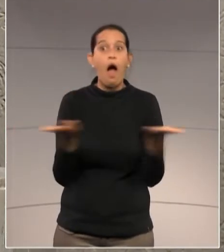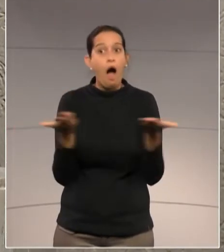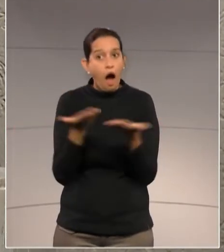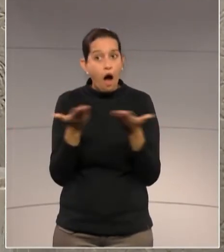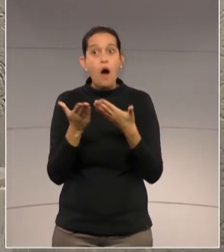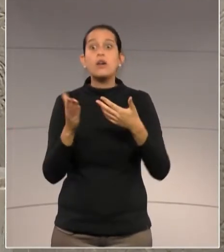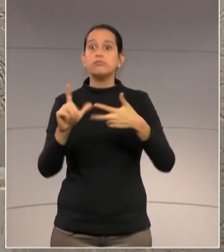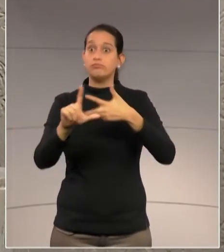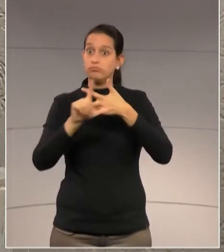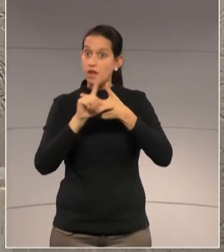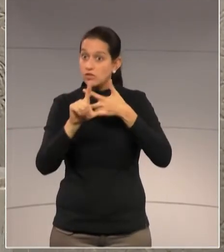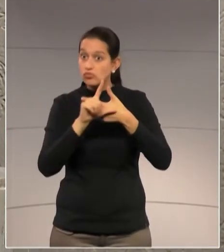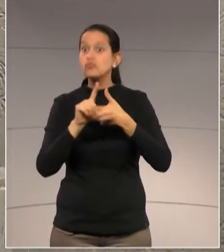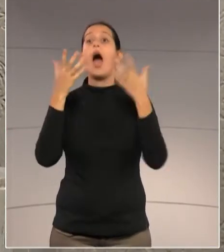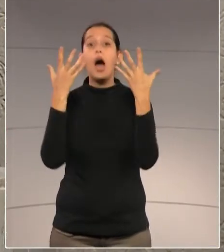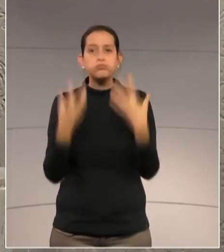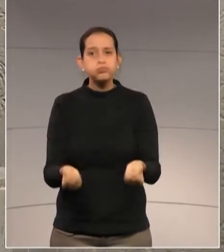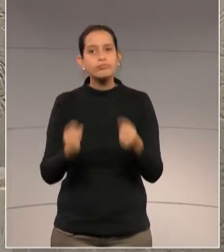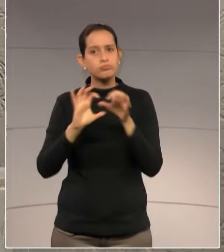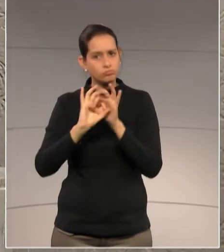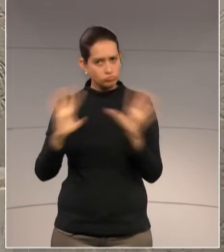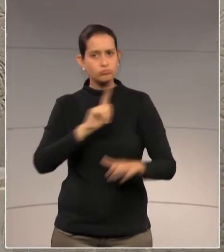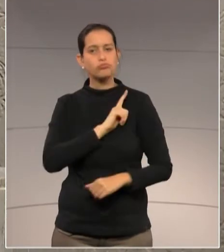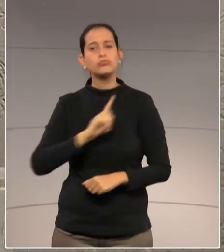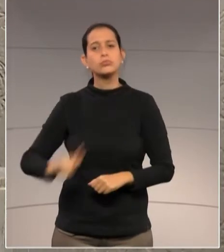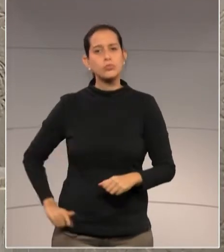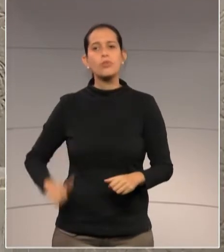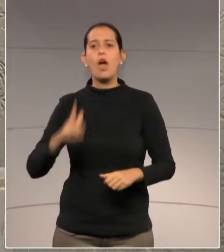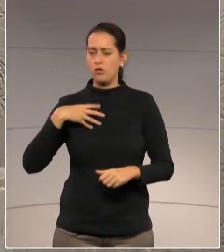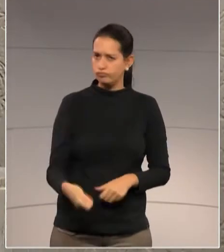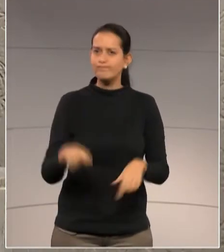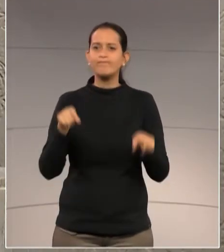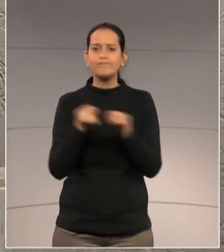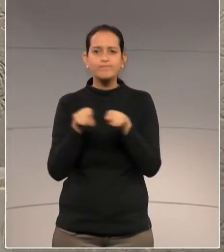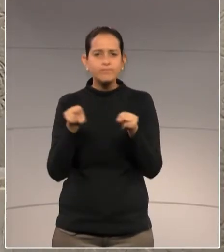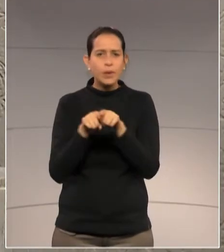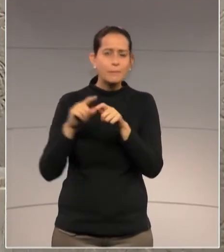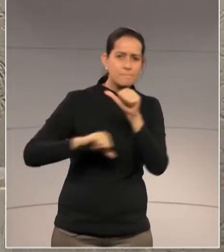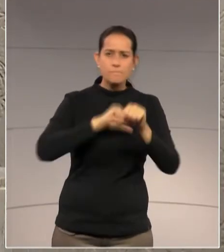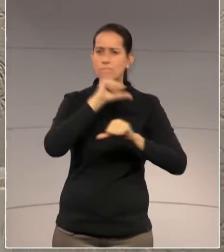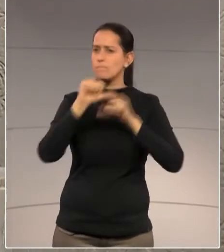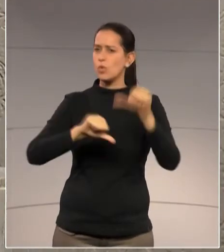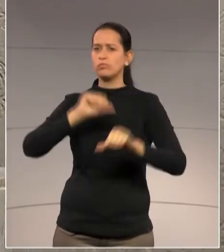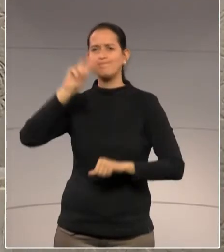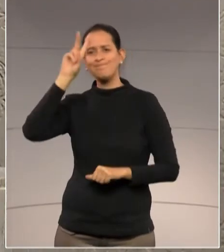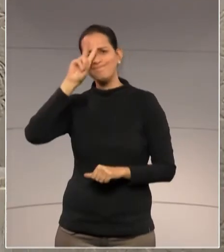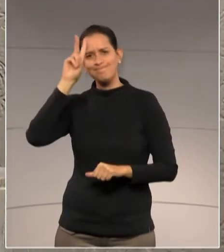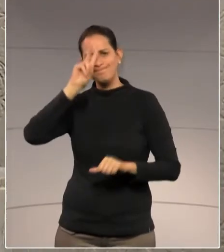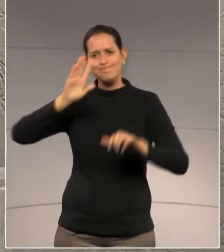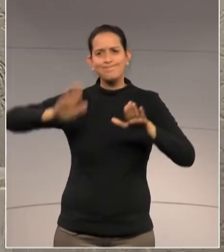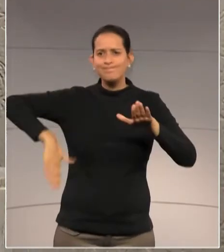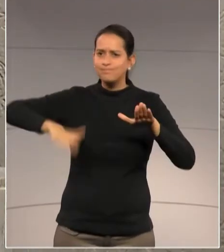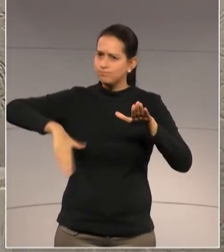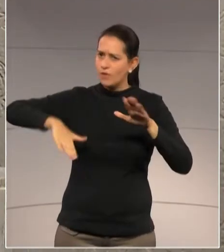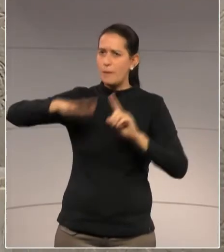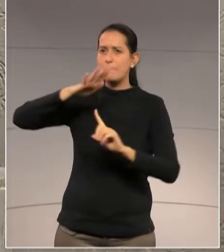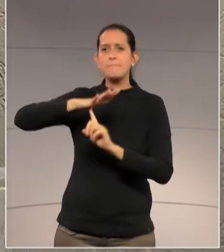governador Matinho Júlio vai passar a história como governador que tirou o Paraná, grande área de